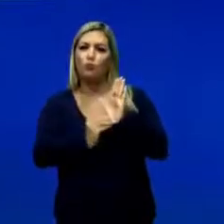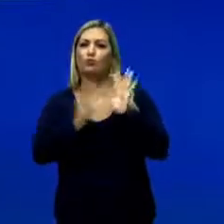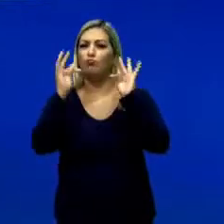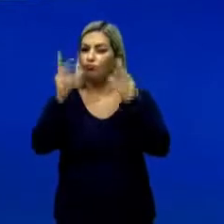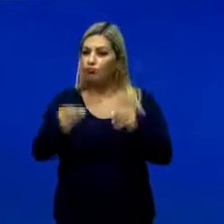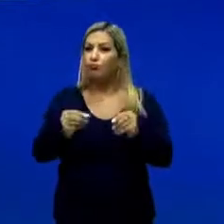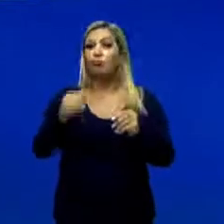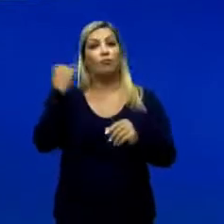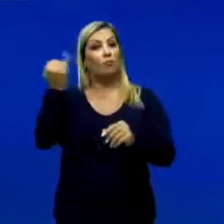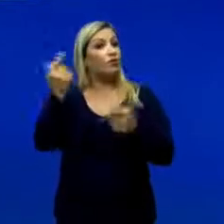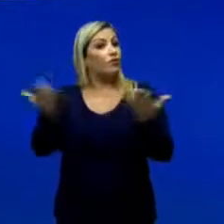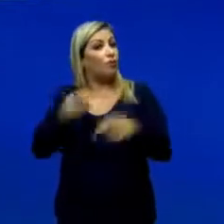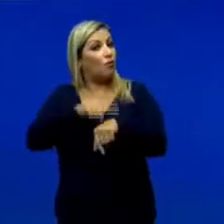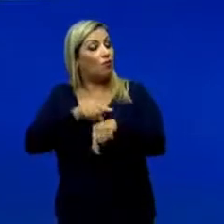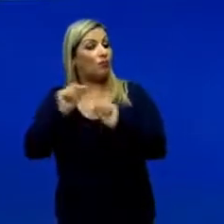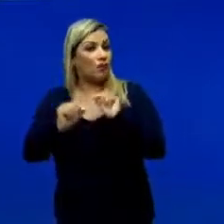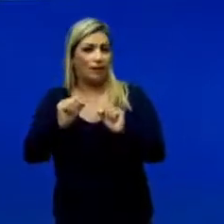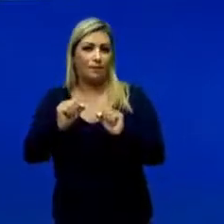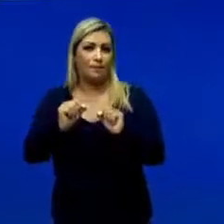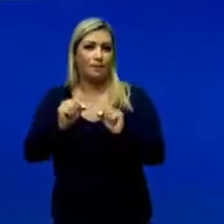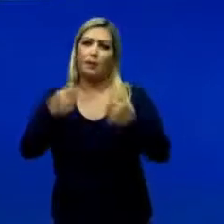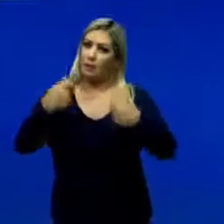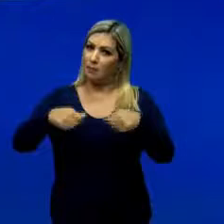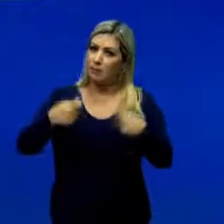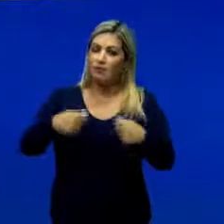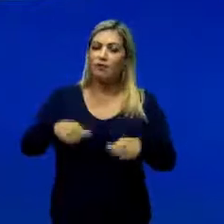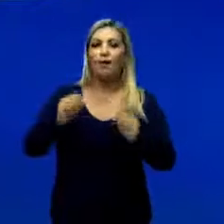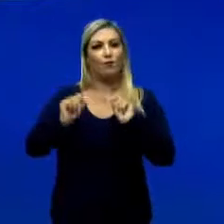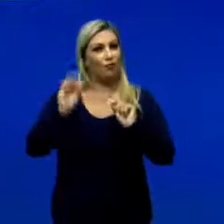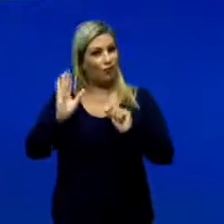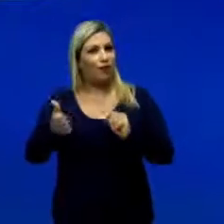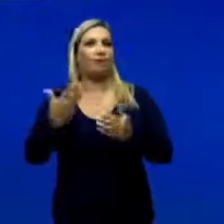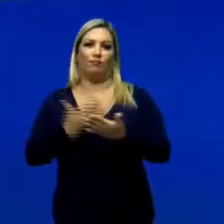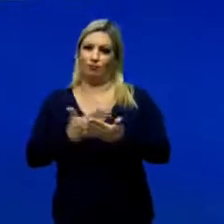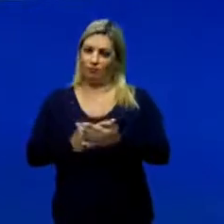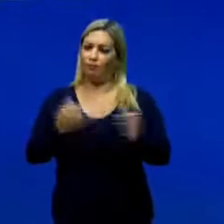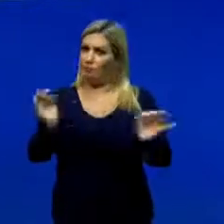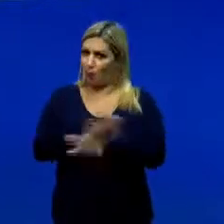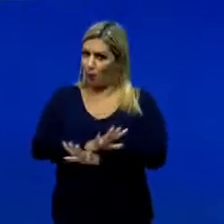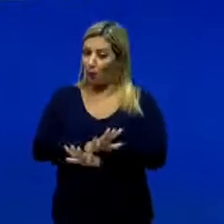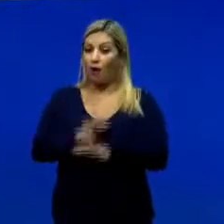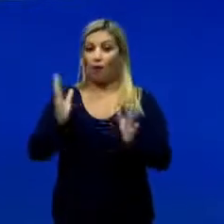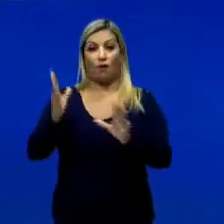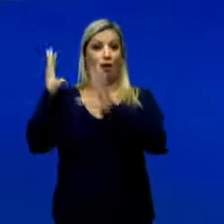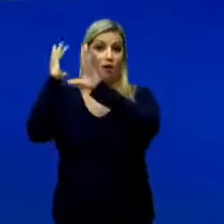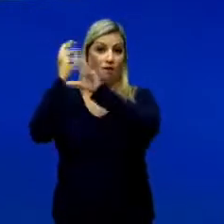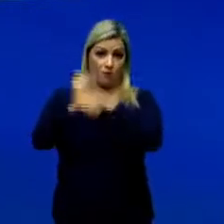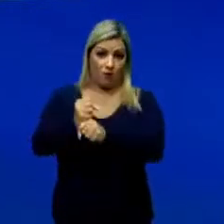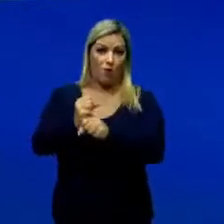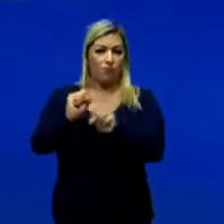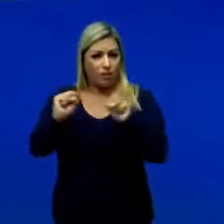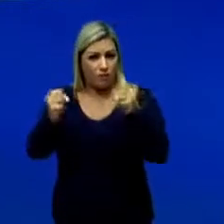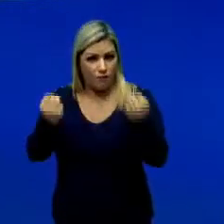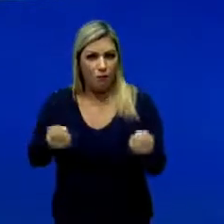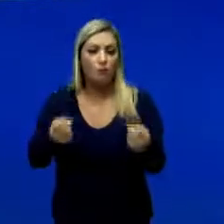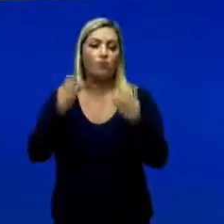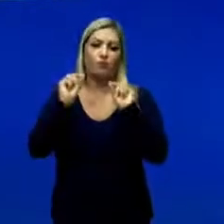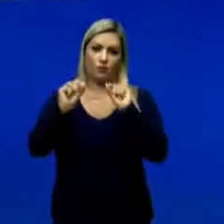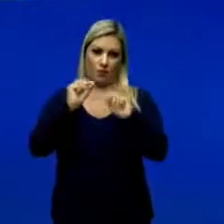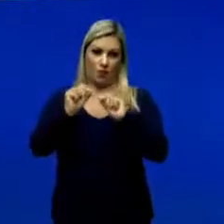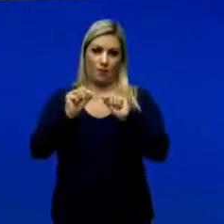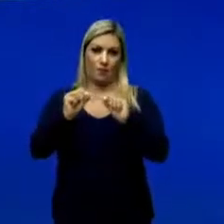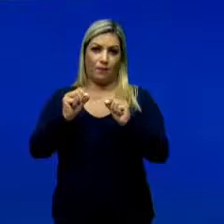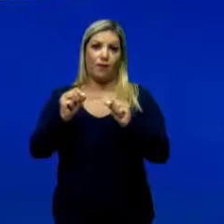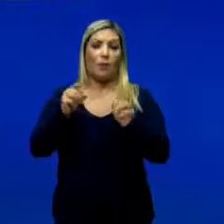importante para você fazer nesse momento? Bem, o que precisava estudar, você já estudou. Para poder reforçar esse conteúdo, o você faz?